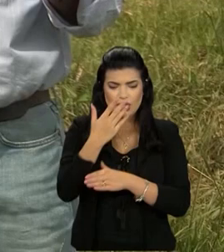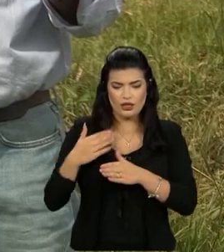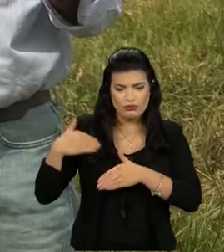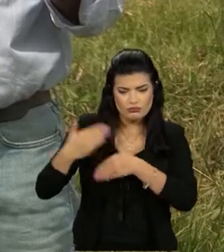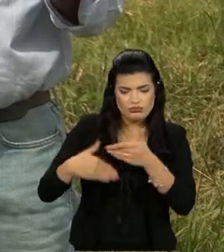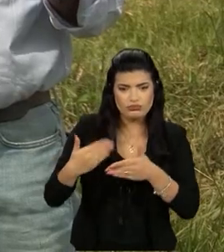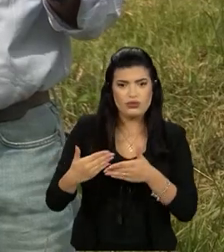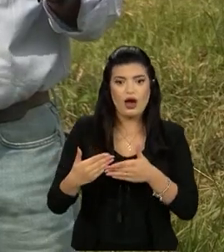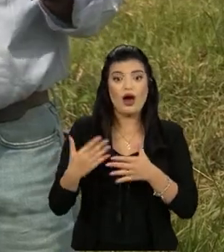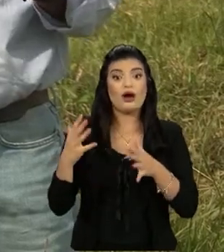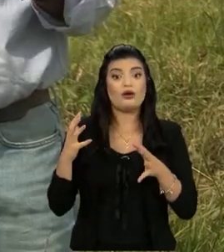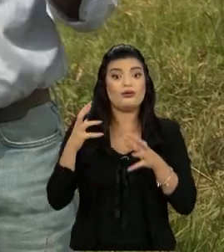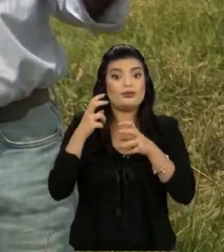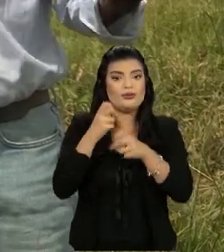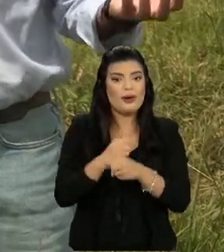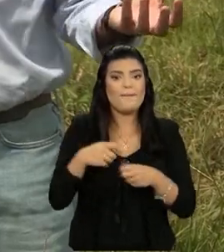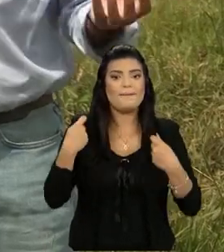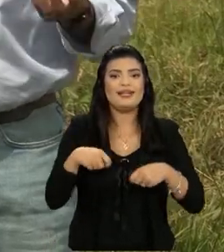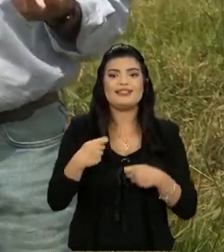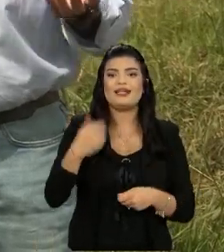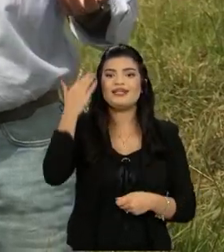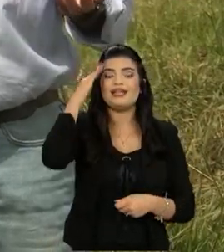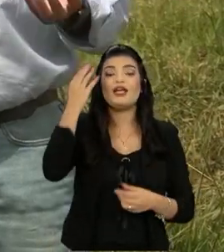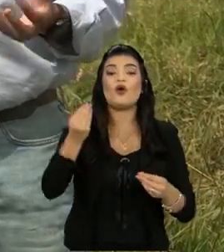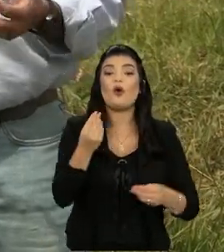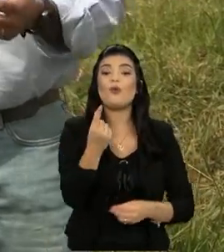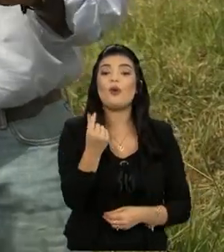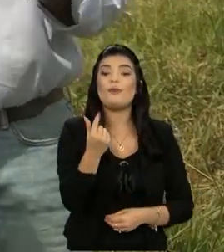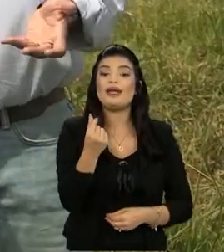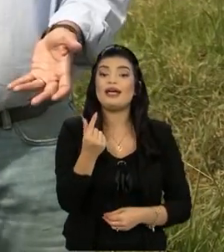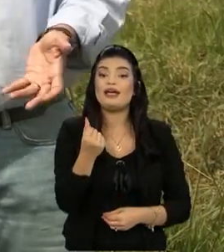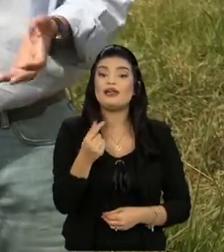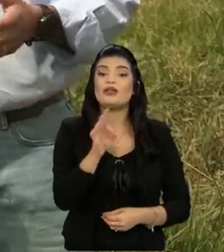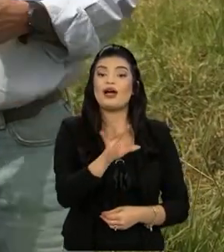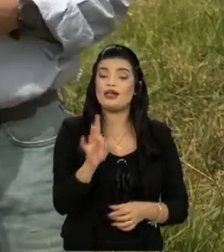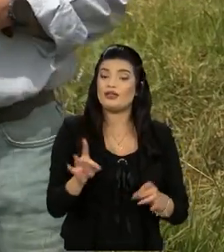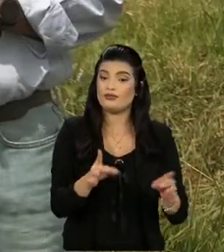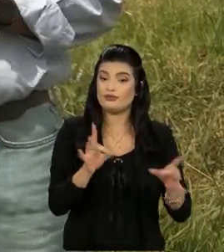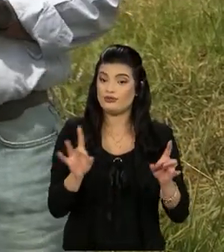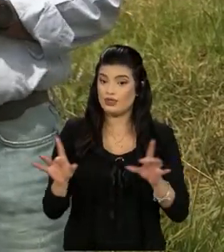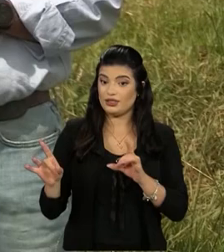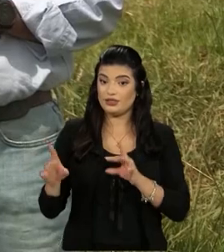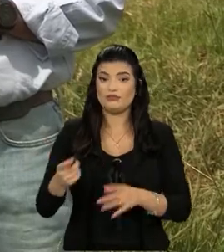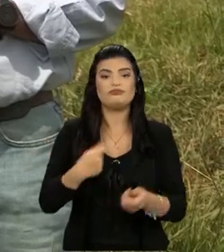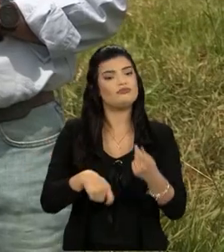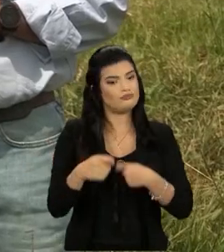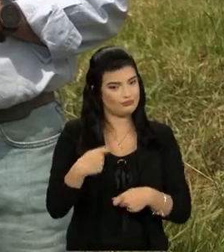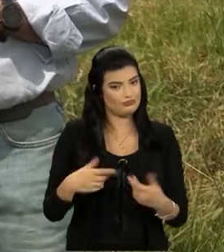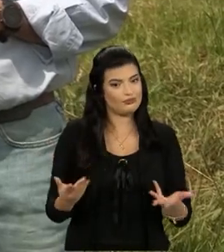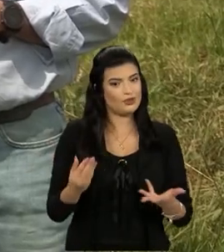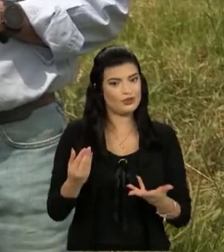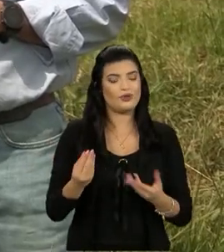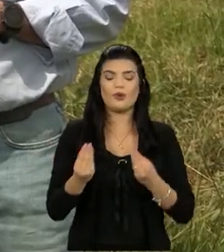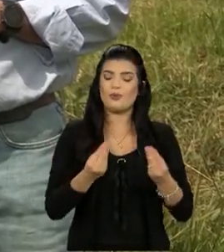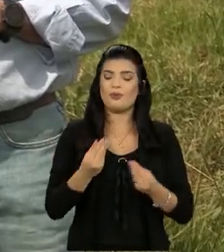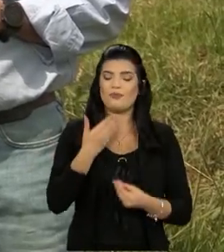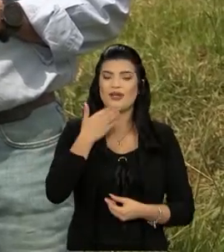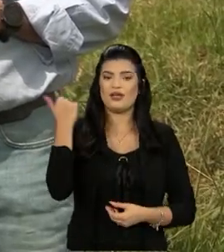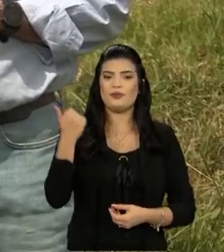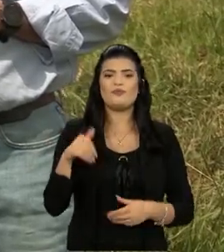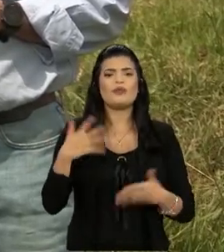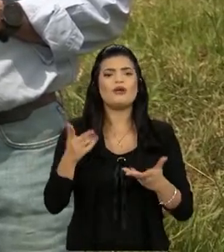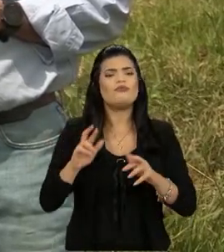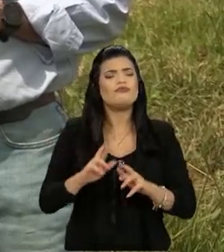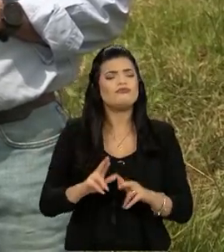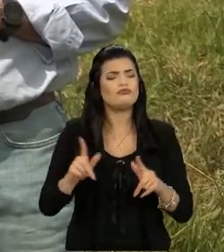tiver esses dados, entender, colocar o preço em cada um deles para ver na sua situação qual é o seu melhor negócio. Agora, Gustavo, essa